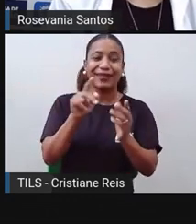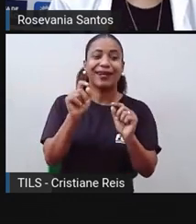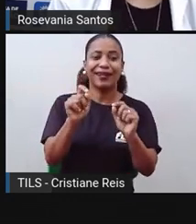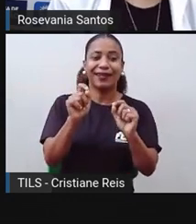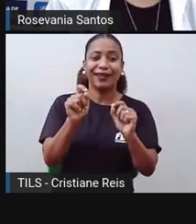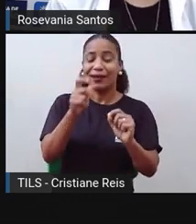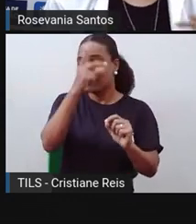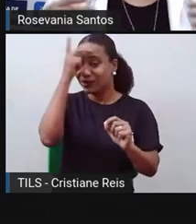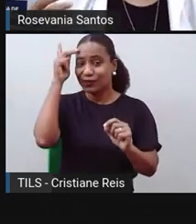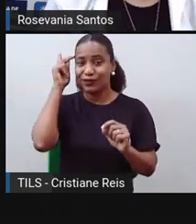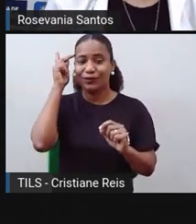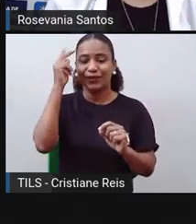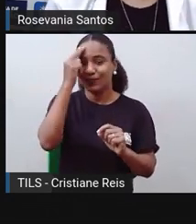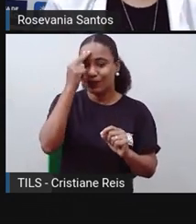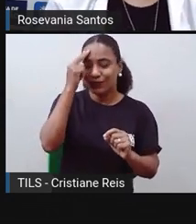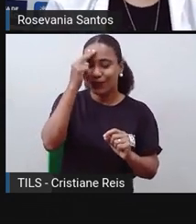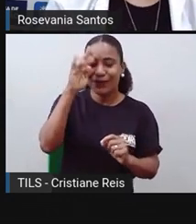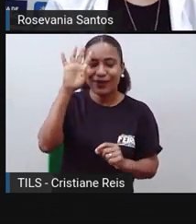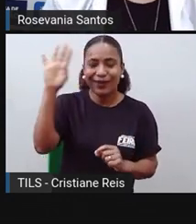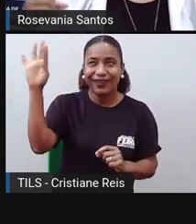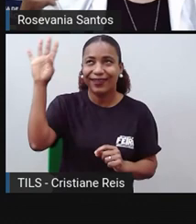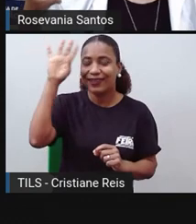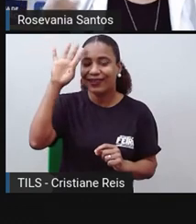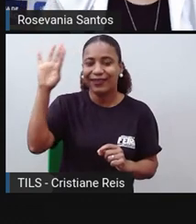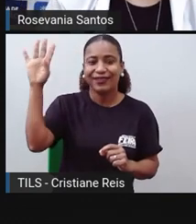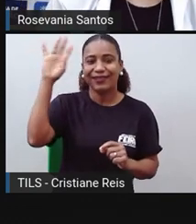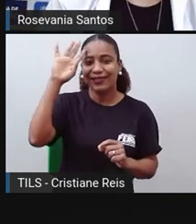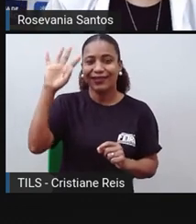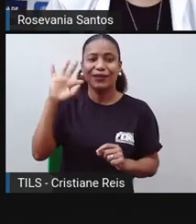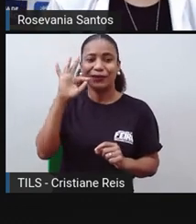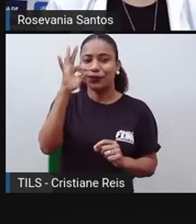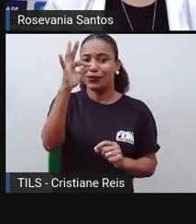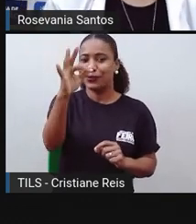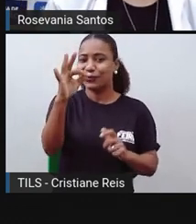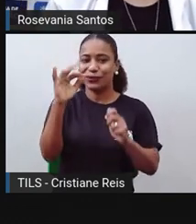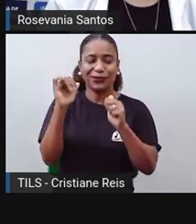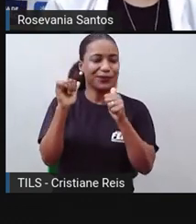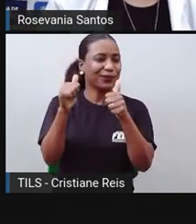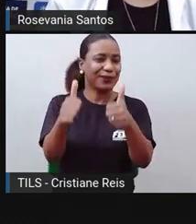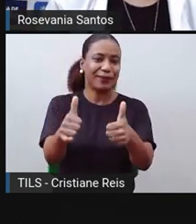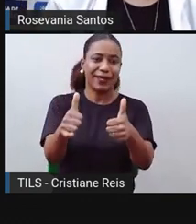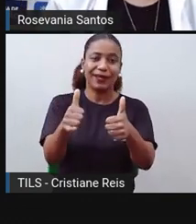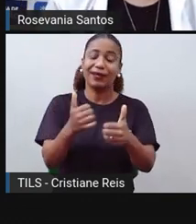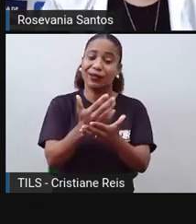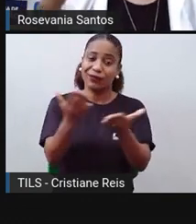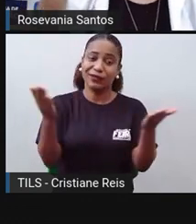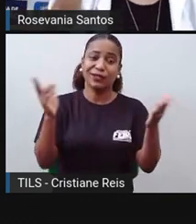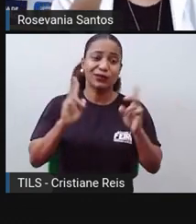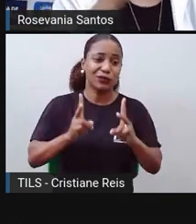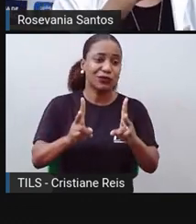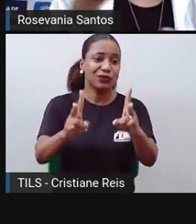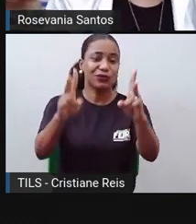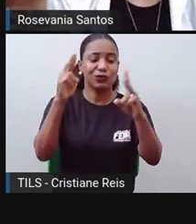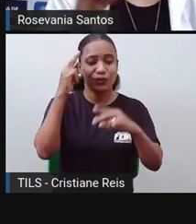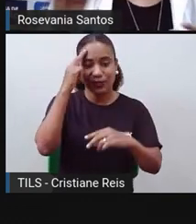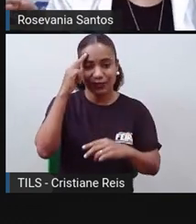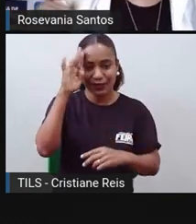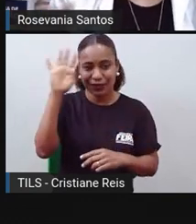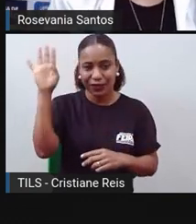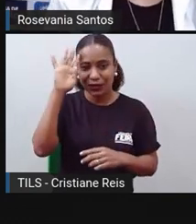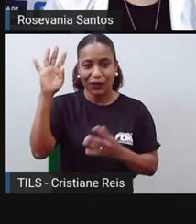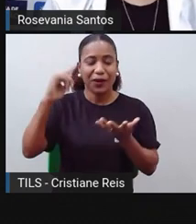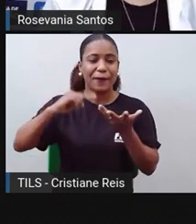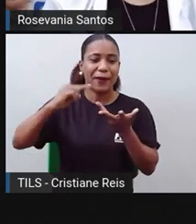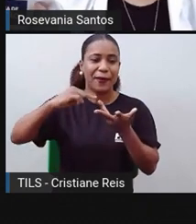dos seus sonhos, então nunca parem de sonhar, gente, estejam sempre fazendo planos maravilhosos para a vida de vocês, façam a listinha do que